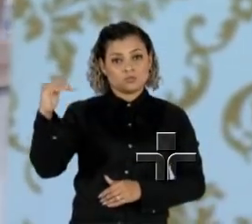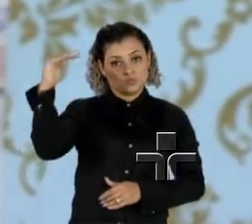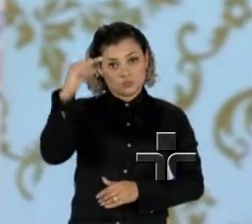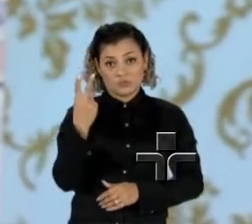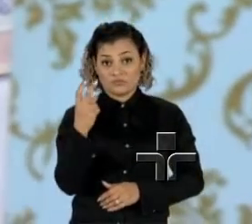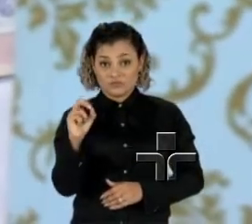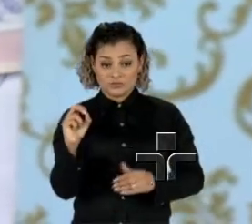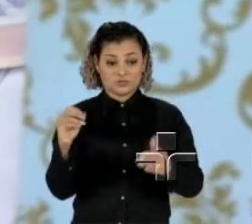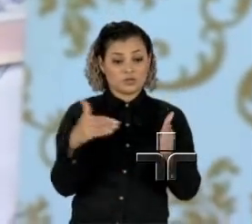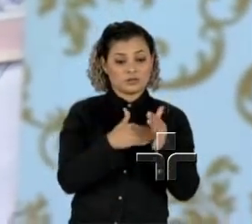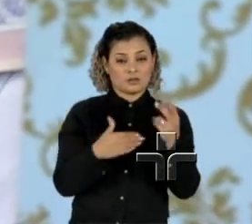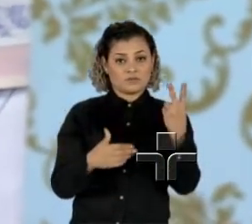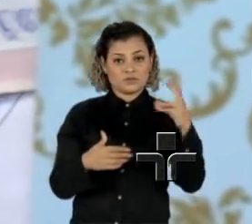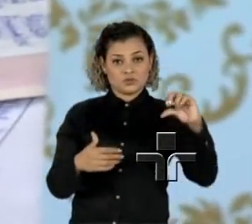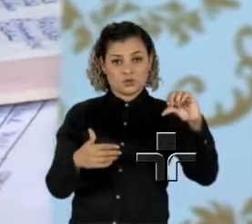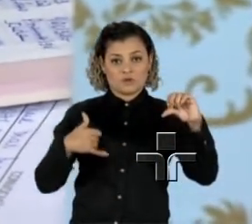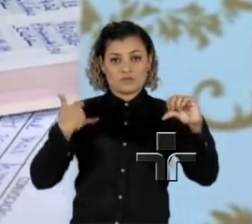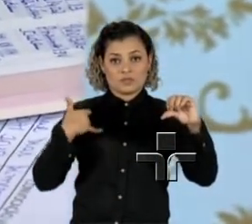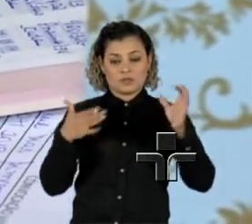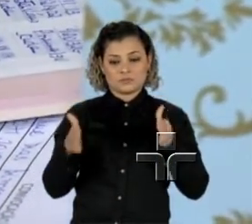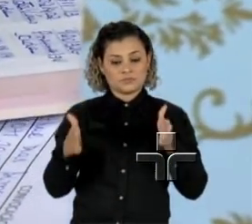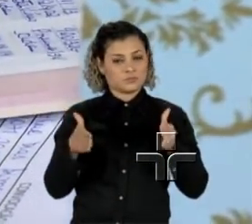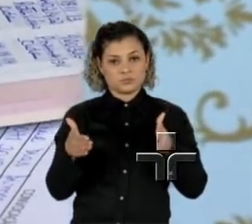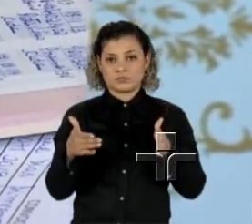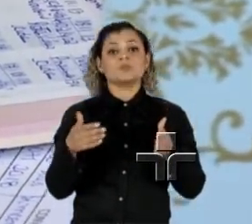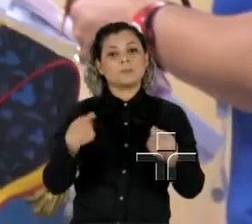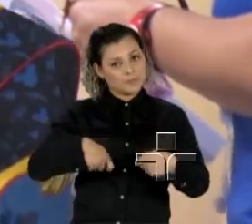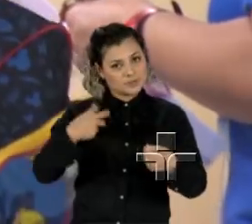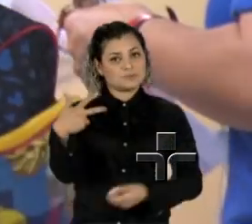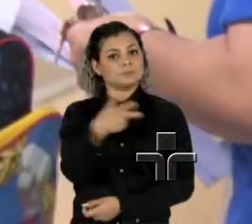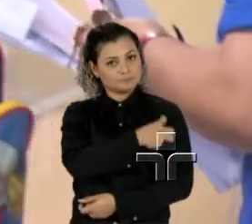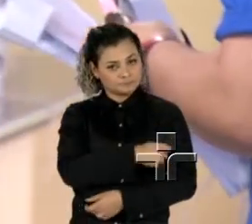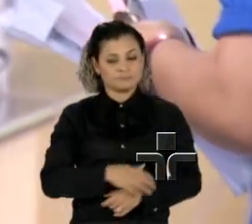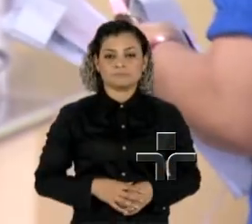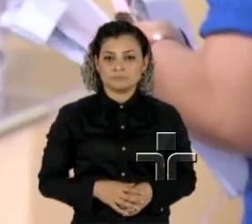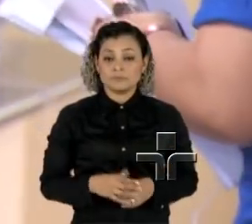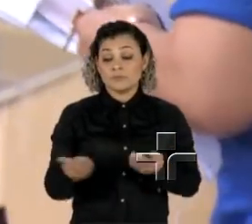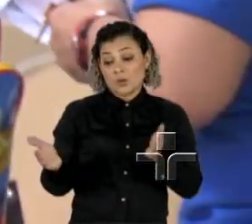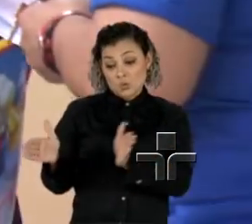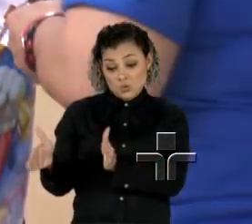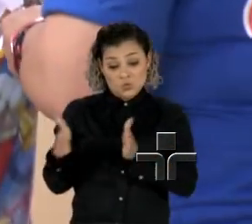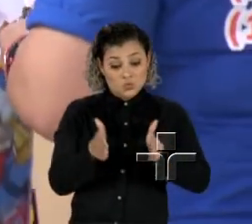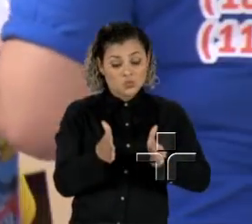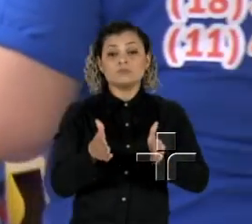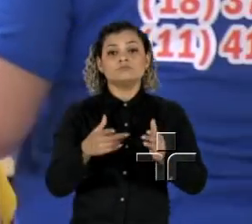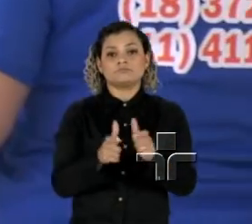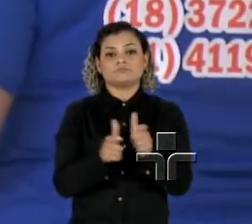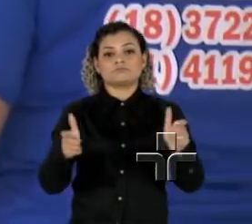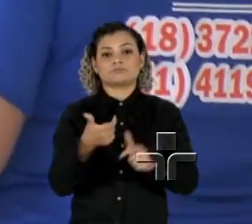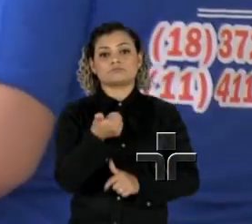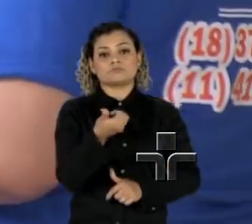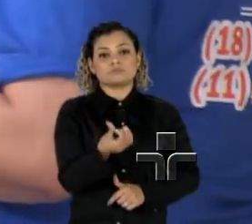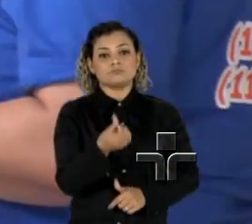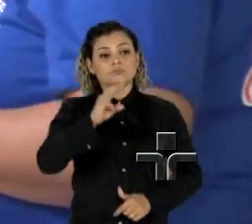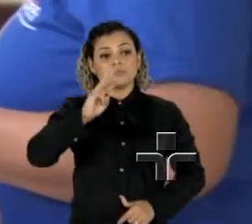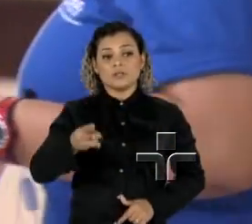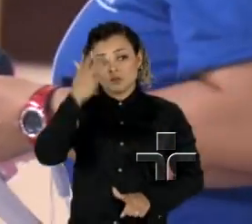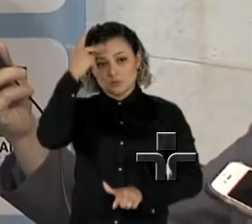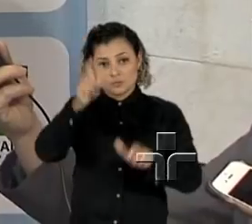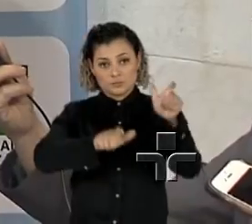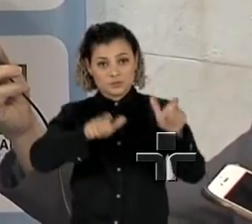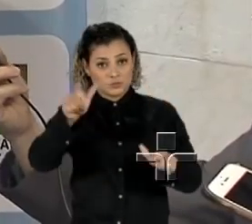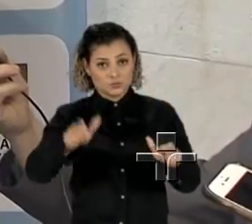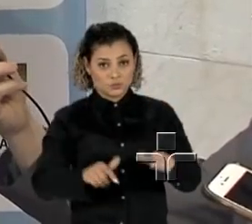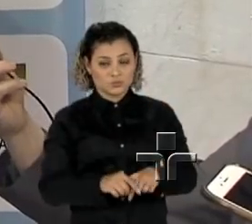e 29 anos que não estão com a caderneta de vacinação em dia. Somados, os dois grupos representam mais de 16 milhões de pessoas.